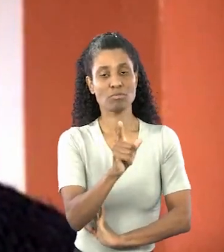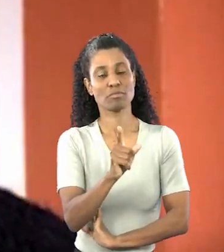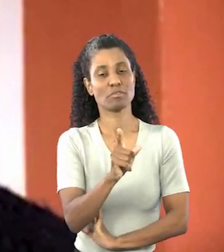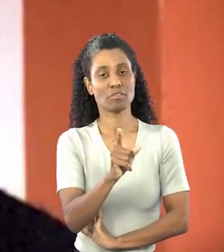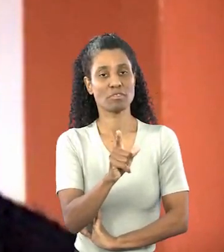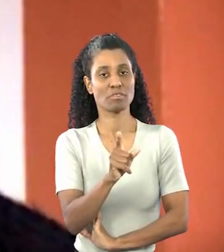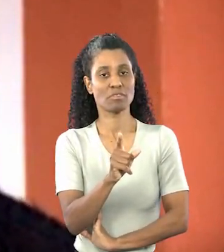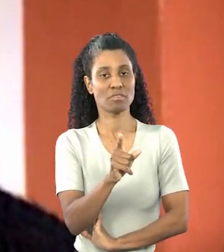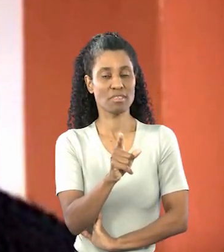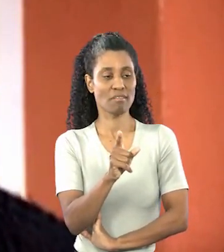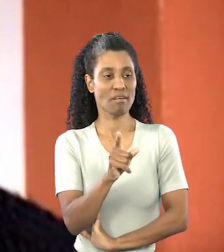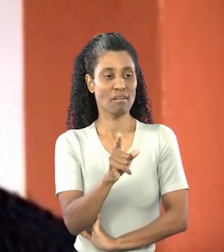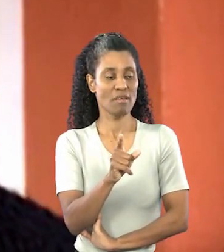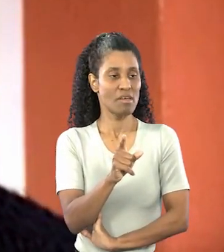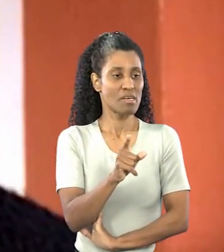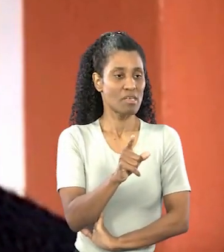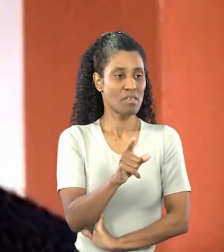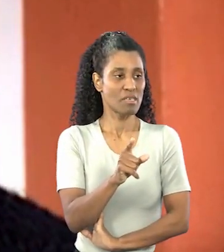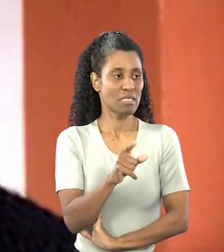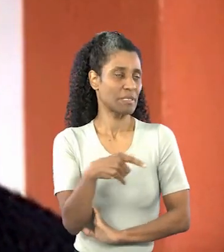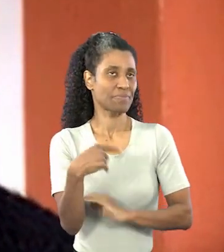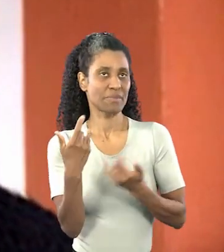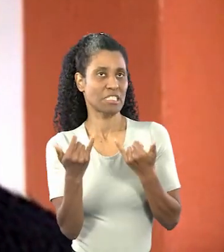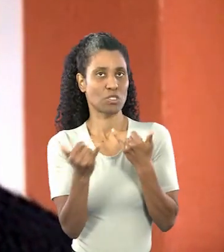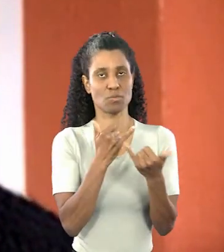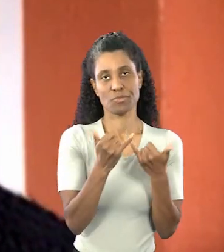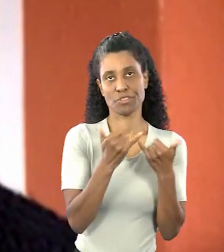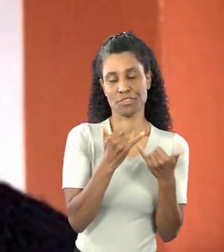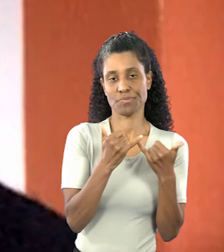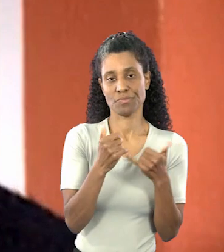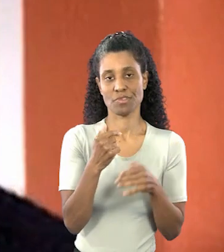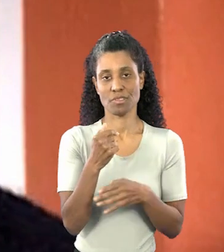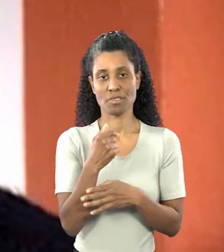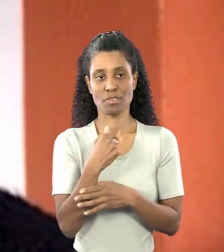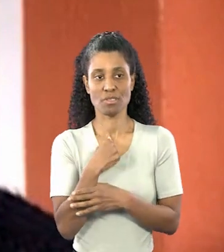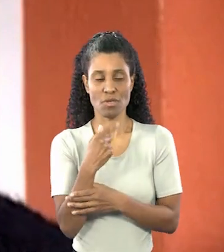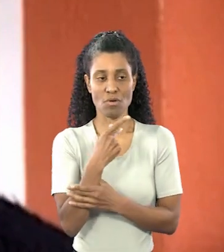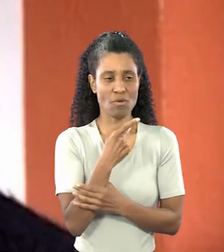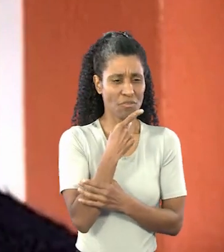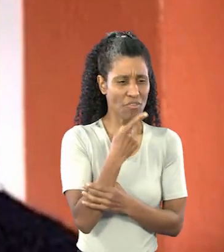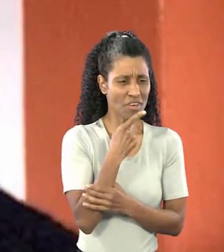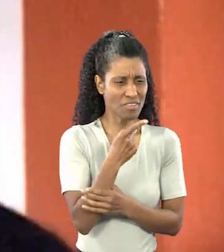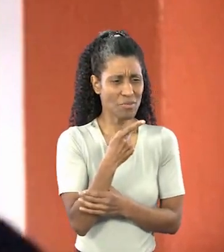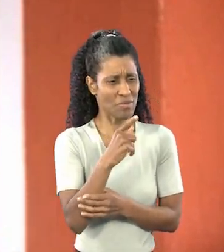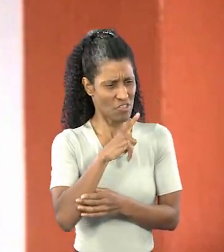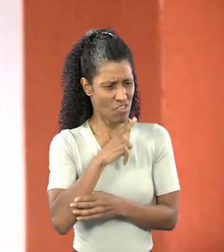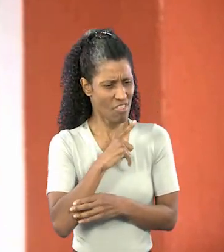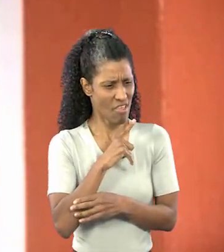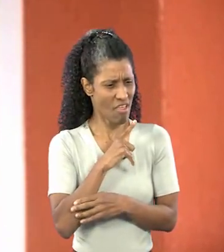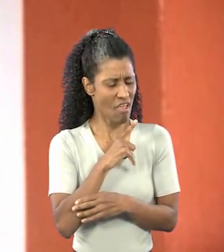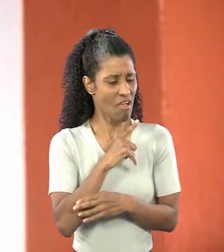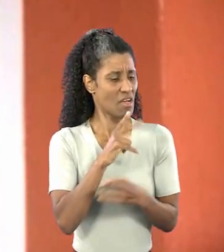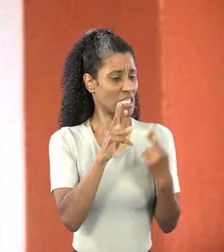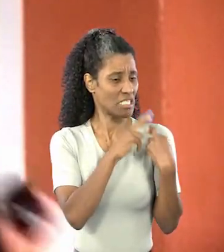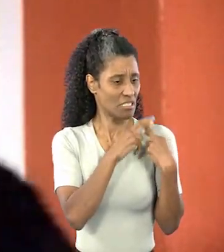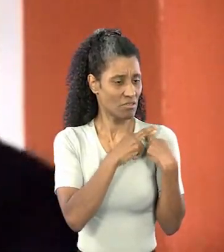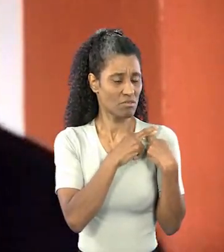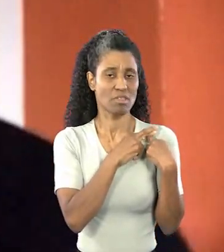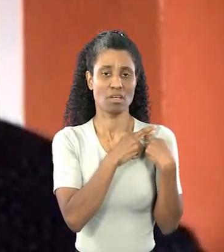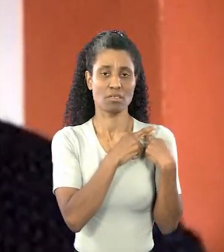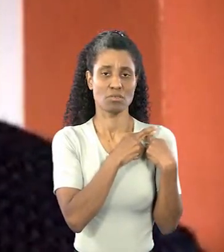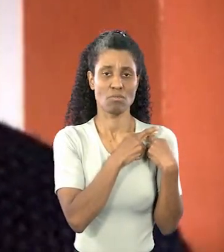venha preencher situações de, eu falo e repito a questão do pertencimento, de ser